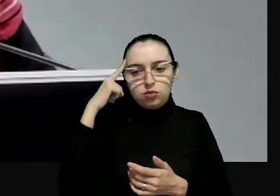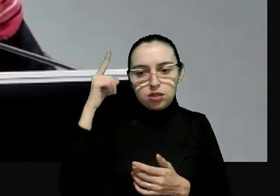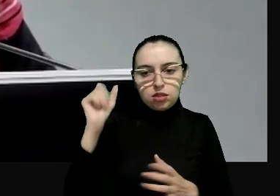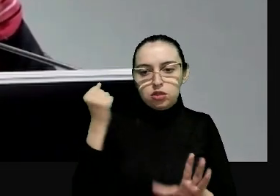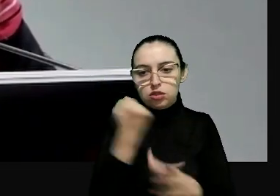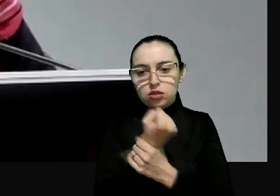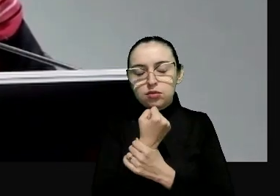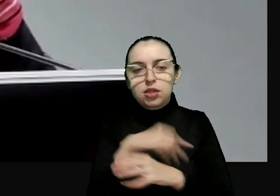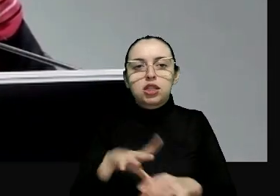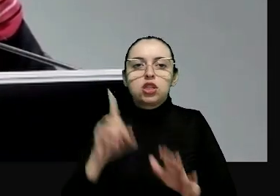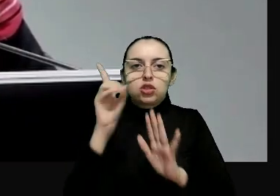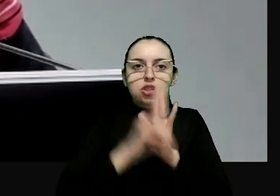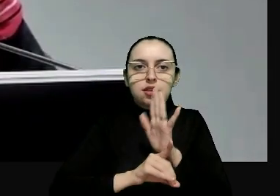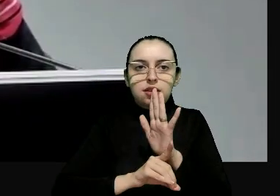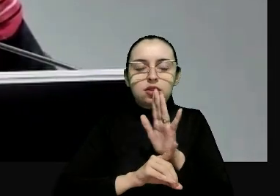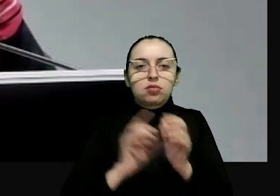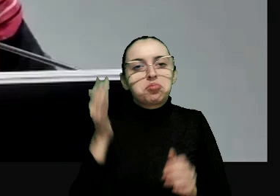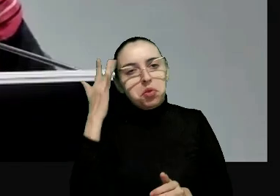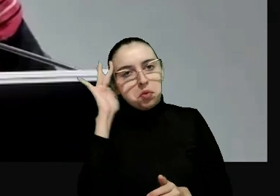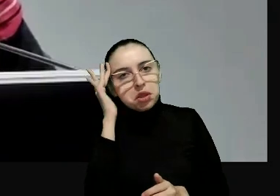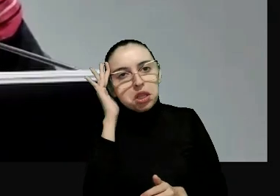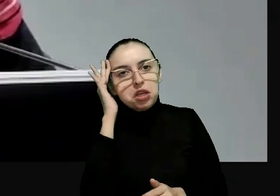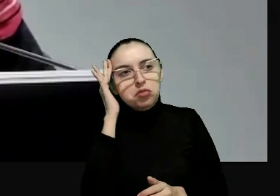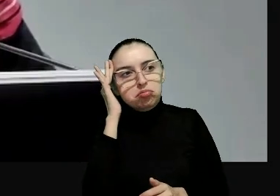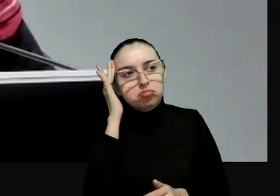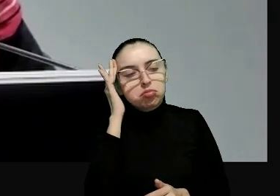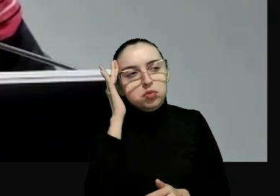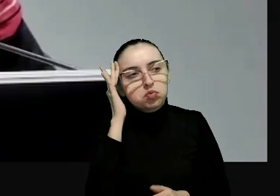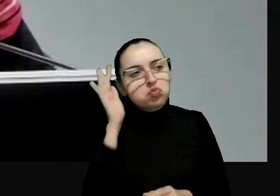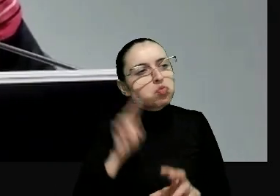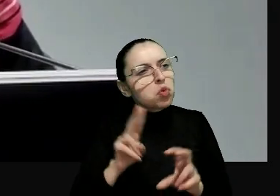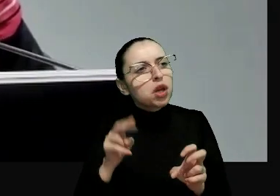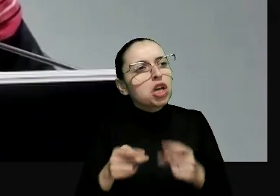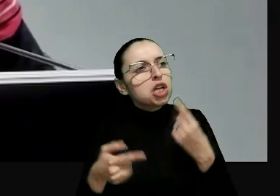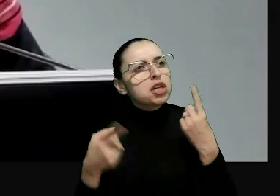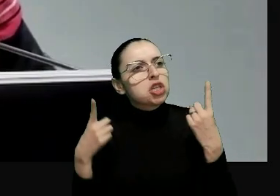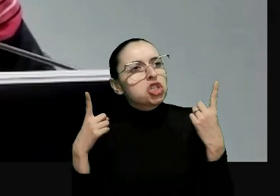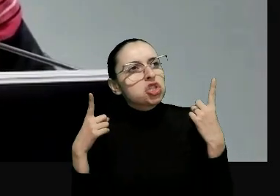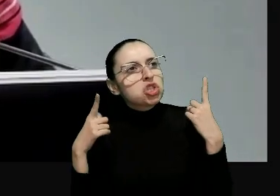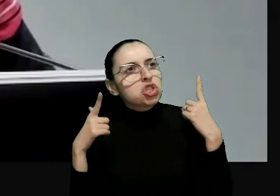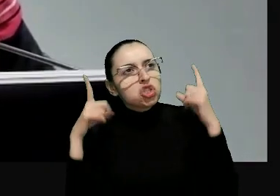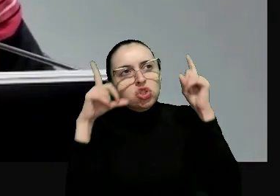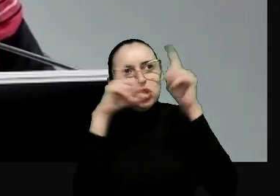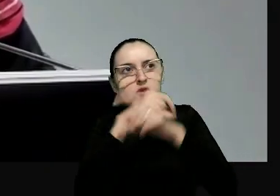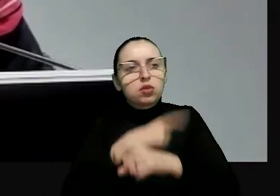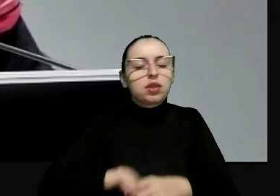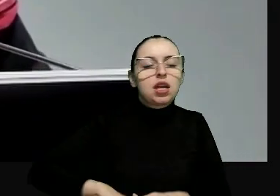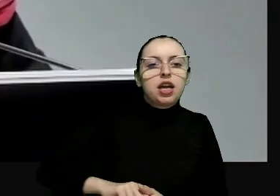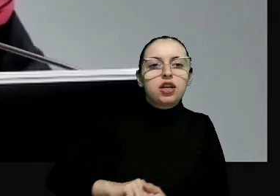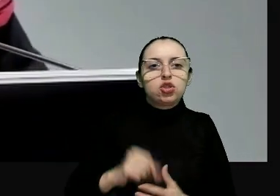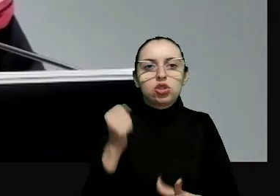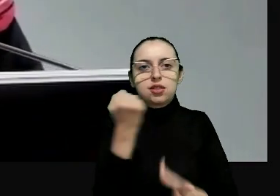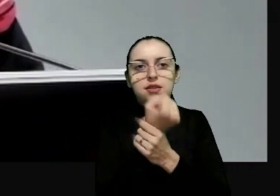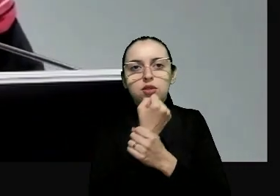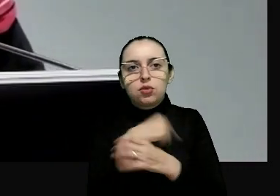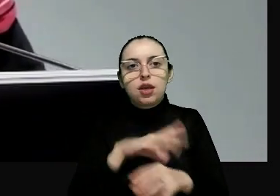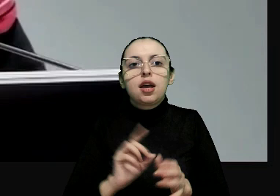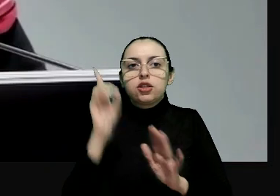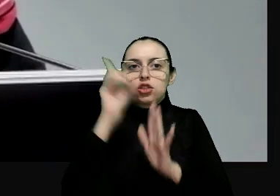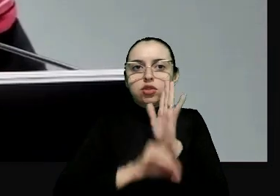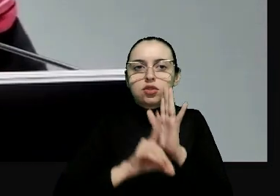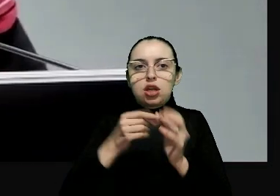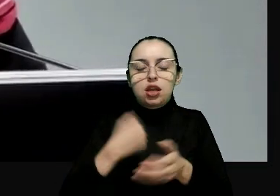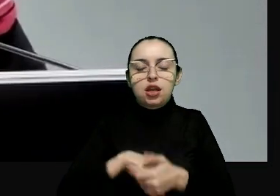e proteger direitos. Eu creio que a grande missão do Poder Judiciário, a sua centralidade, seu mandato maior é proteger